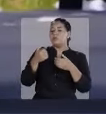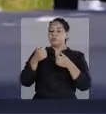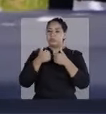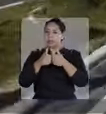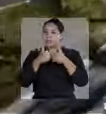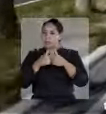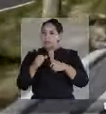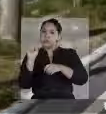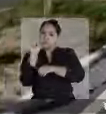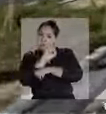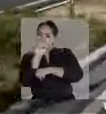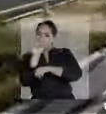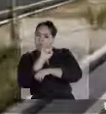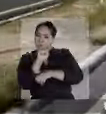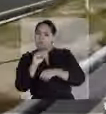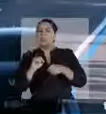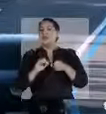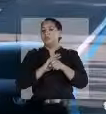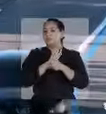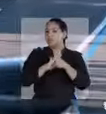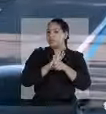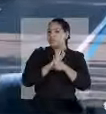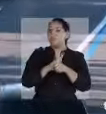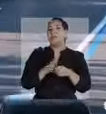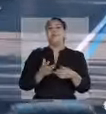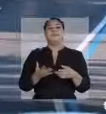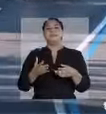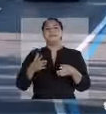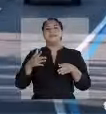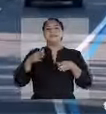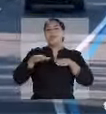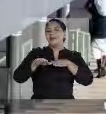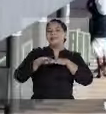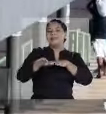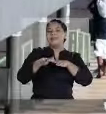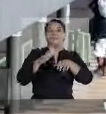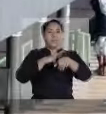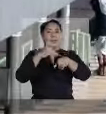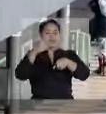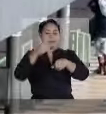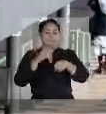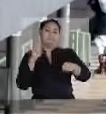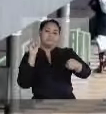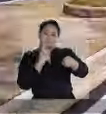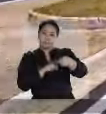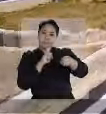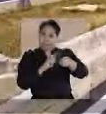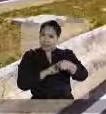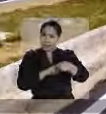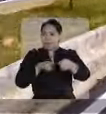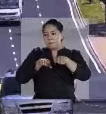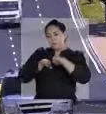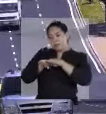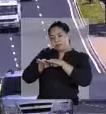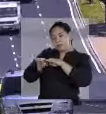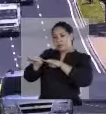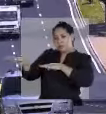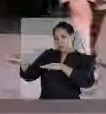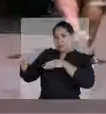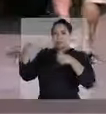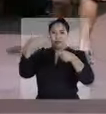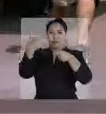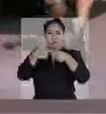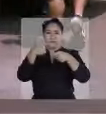ruas, transporte público menos lotado e menos congestionamentos. É a economia de tempo e de estacionamento,